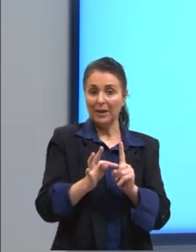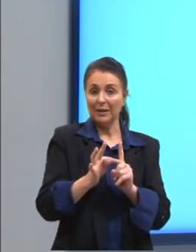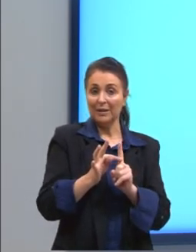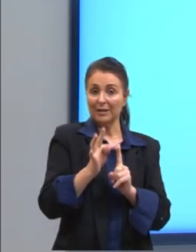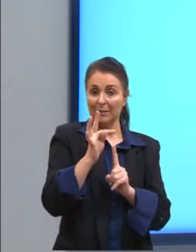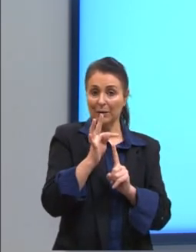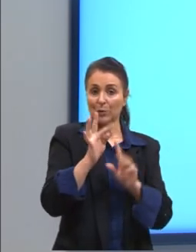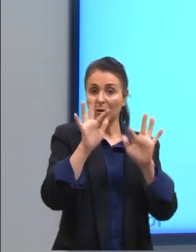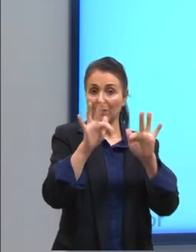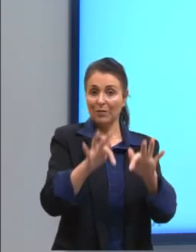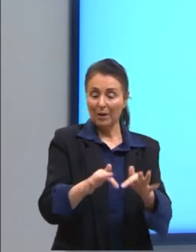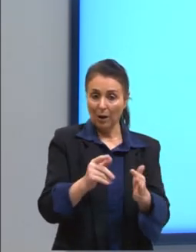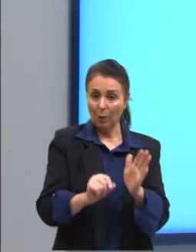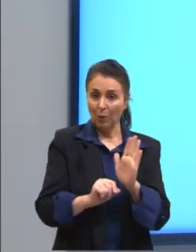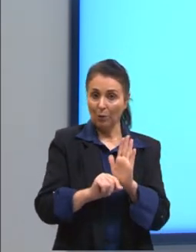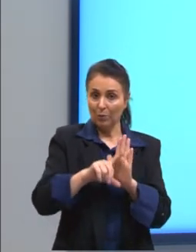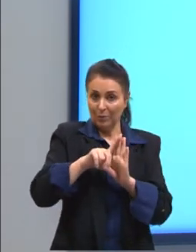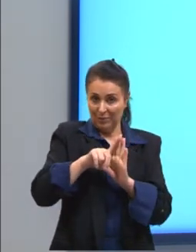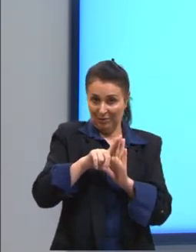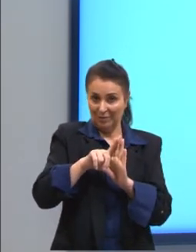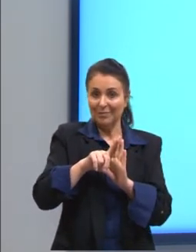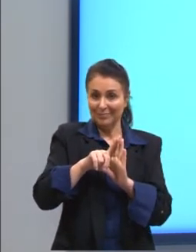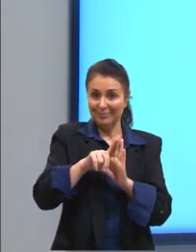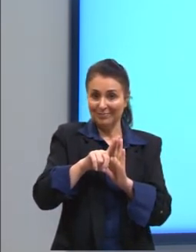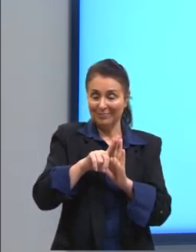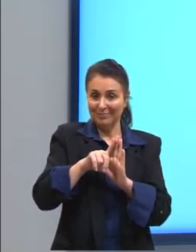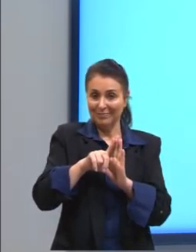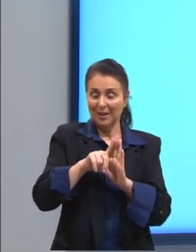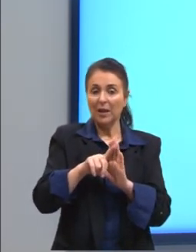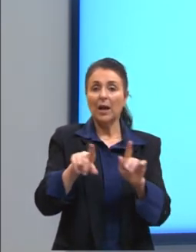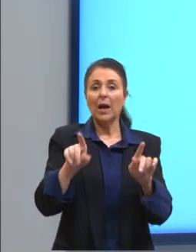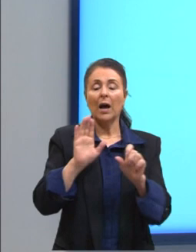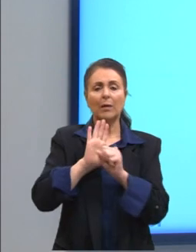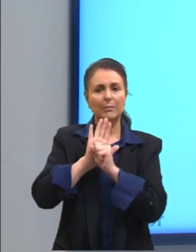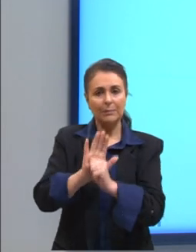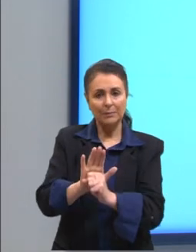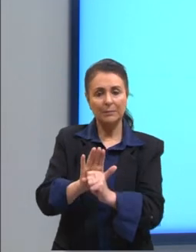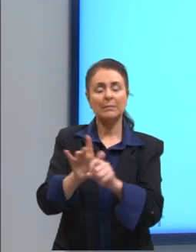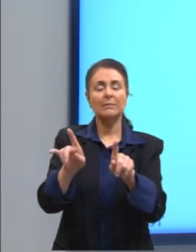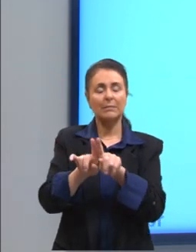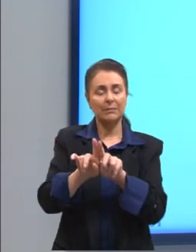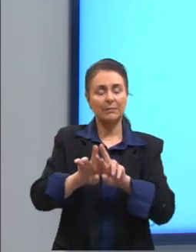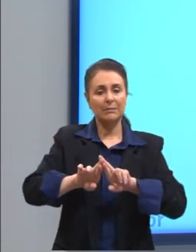vai ser maior que a temperatura inicial. E a pressão também vai ser diferente.